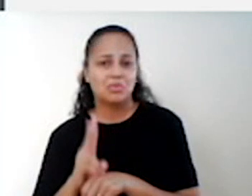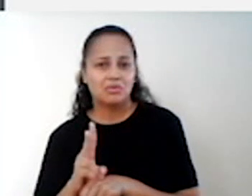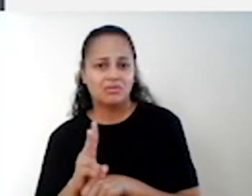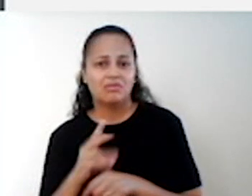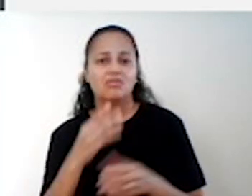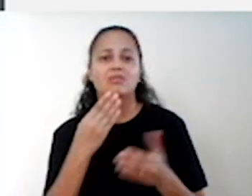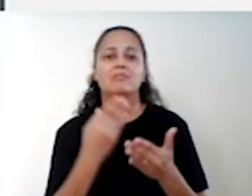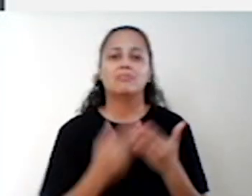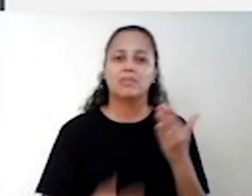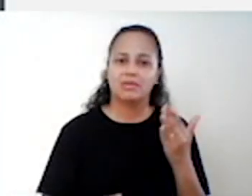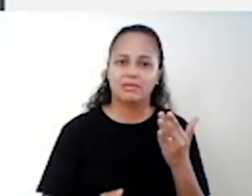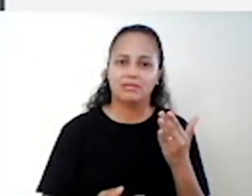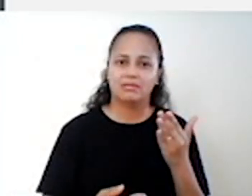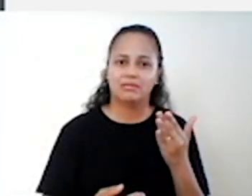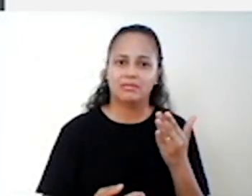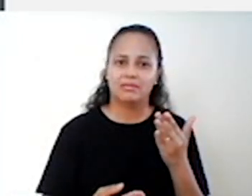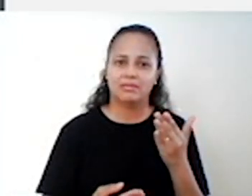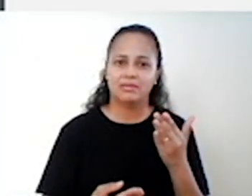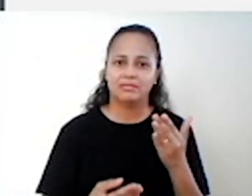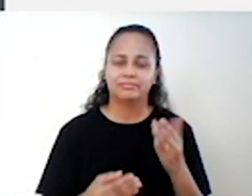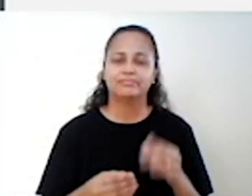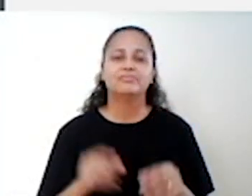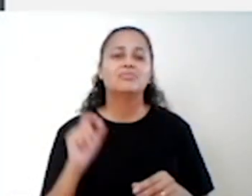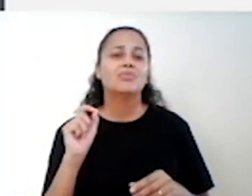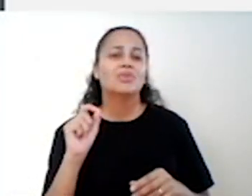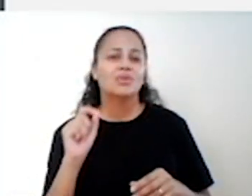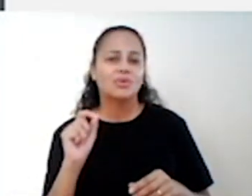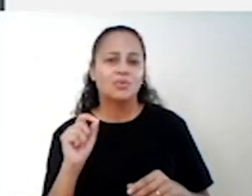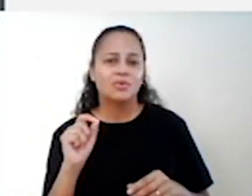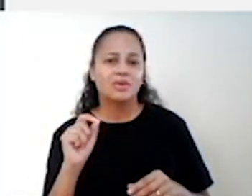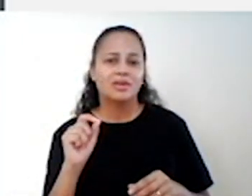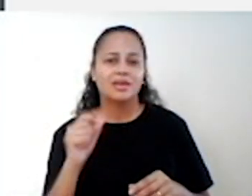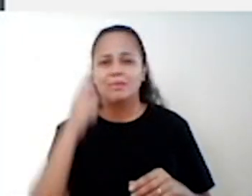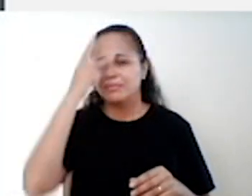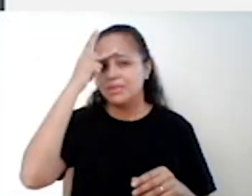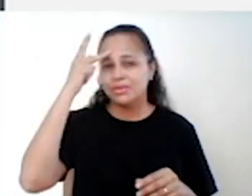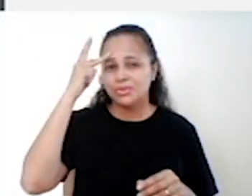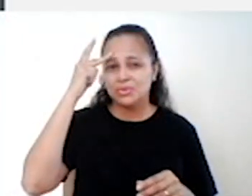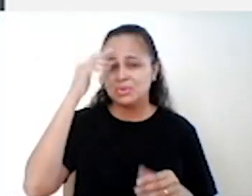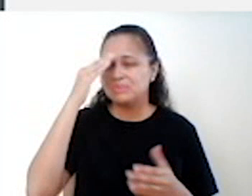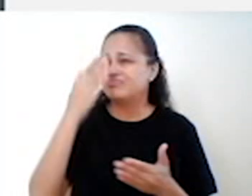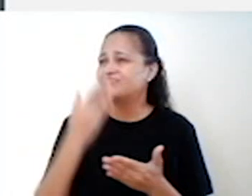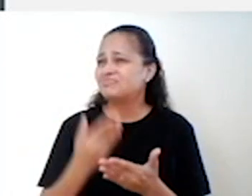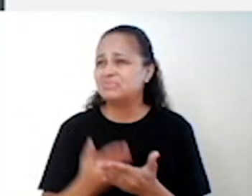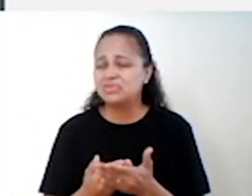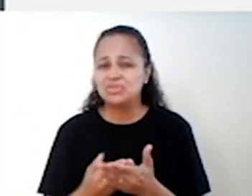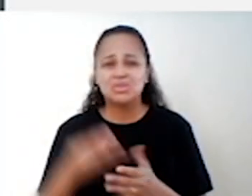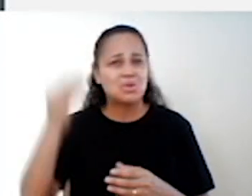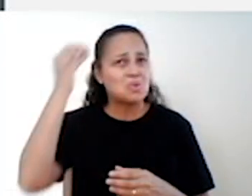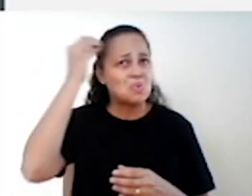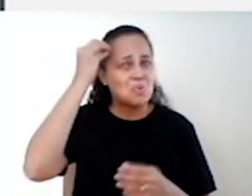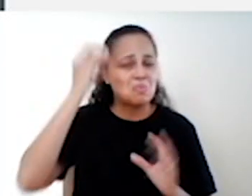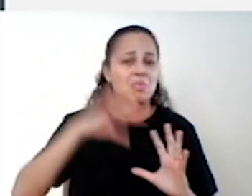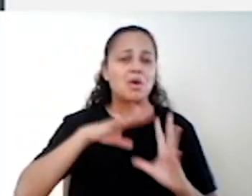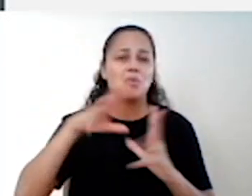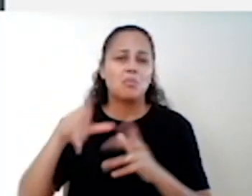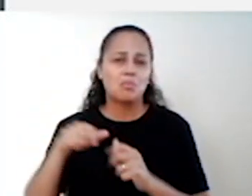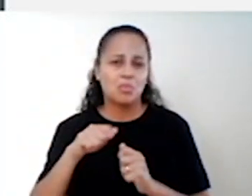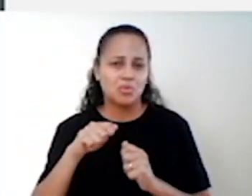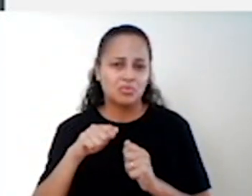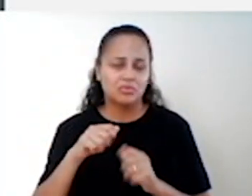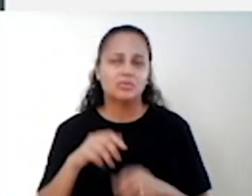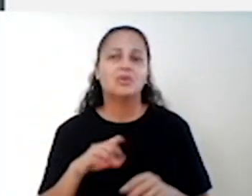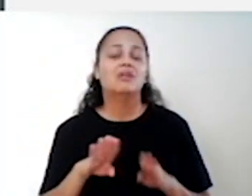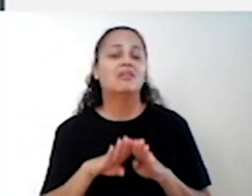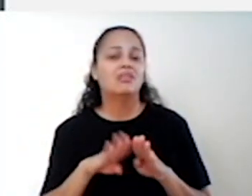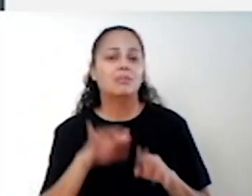mente para justificar a perda. A revolta, o indivíduo não se conforma com o que aconteceu, ele culpa o mundo. A